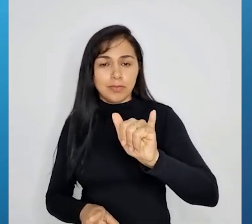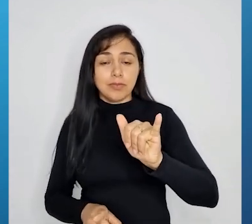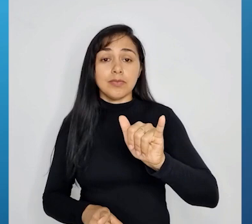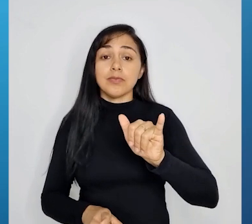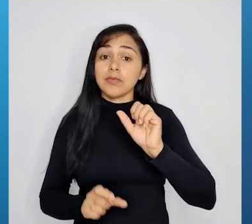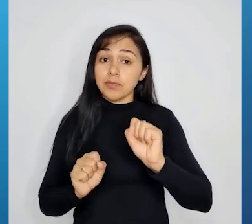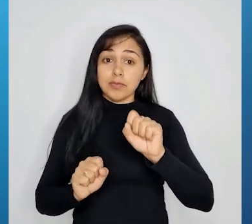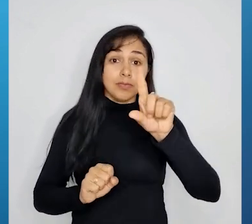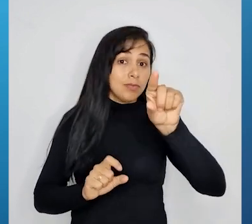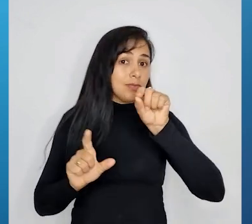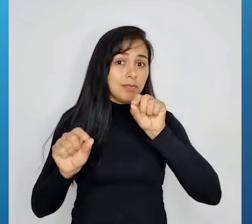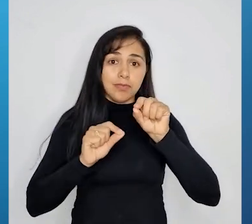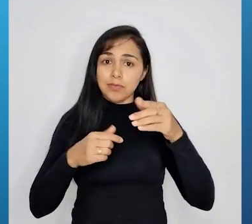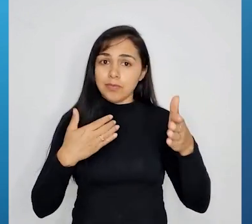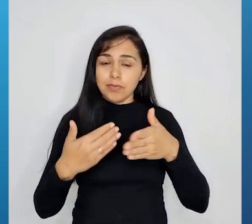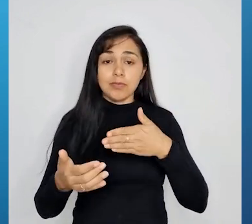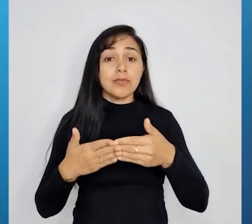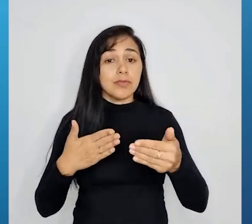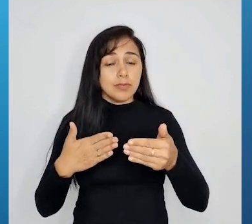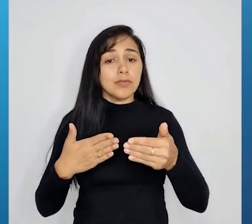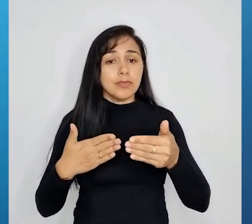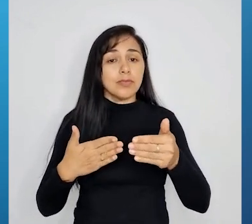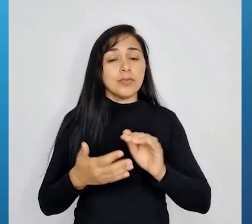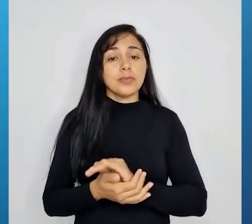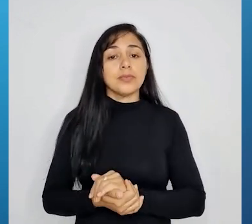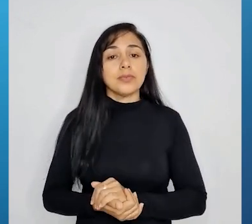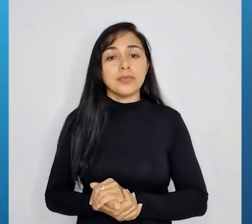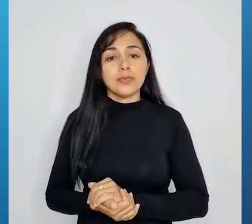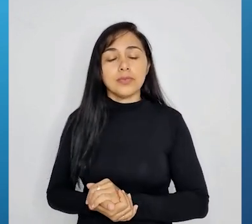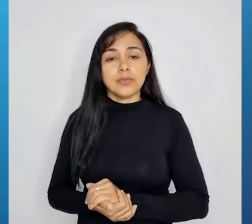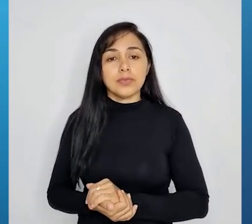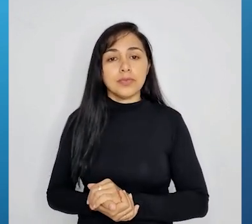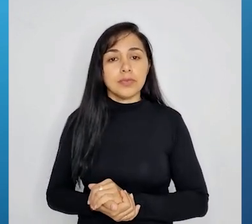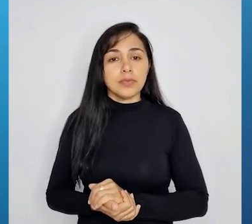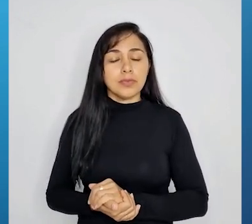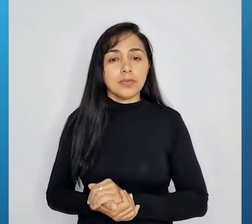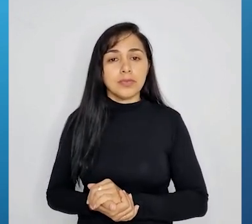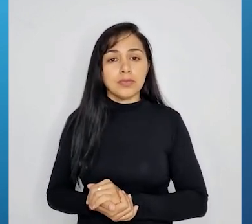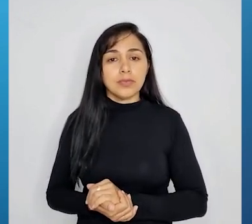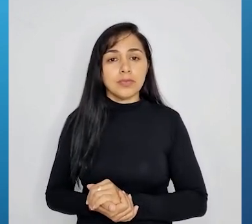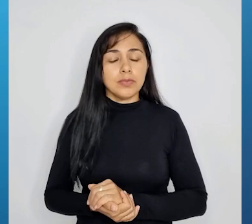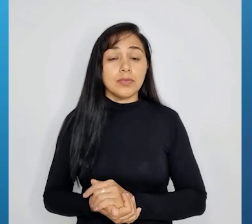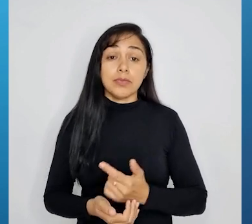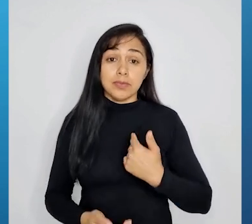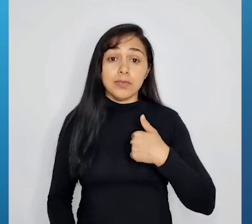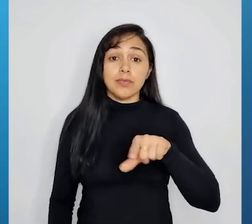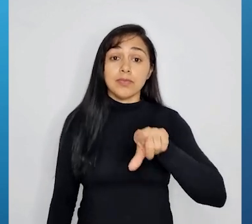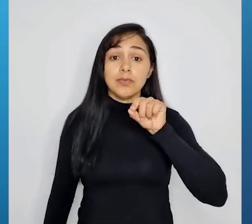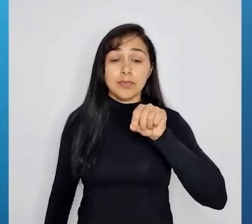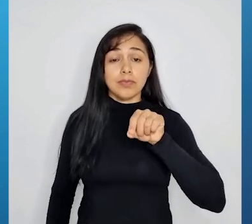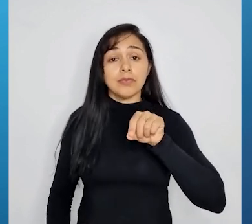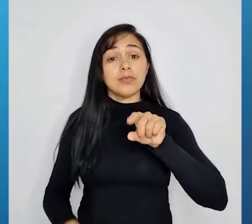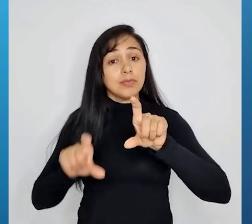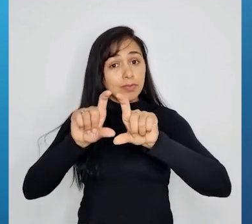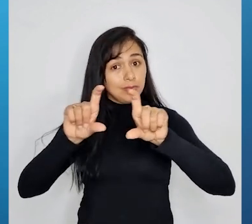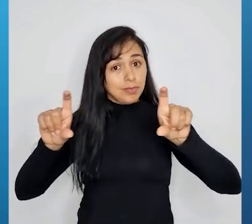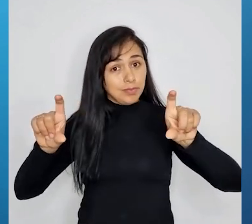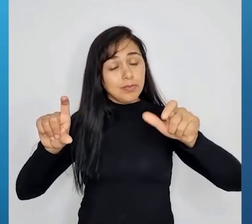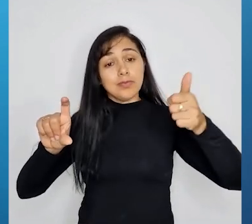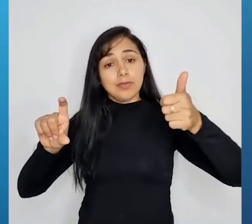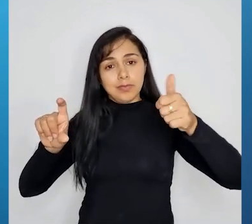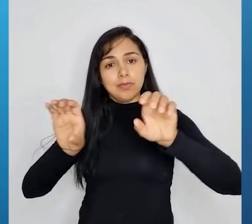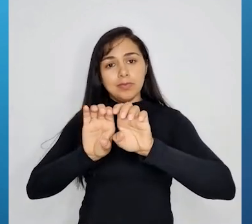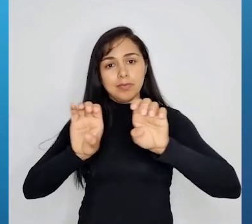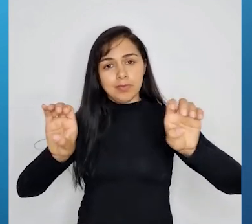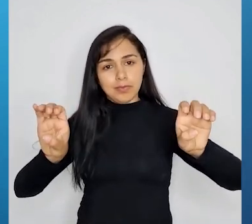que você substituir vai dar o valor correto. Aparentemente, eu creio ser mais fácil você substituir nessa primeira